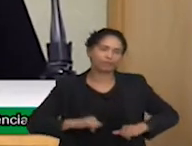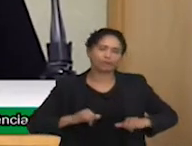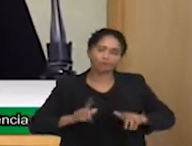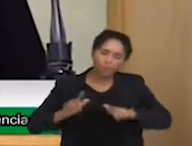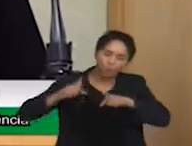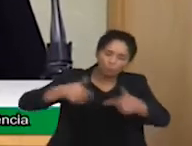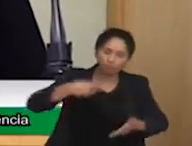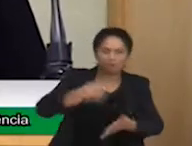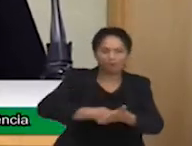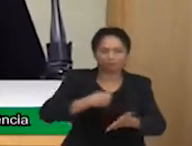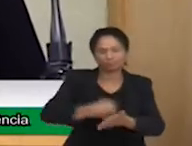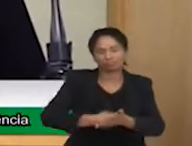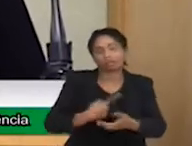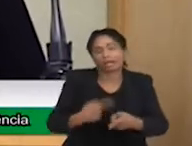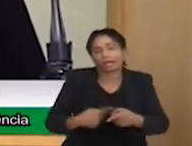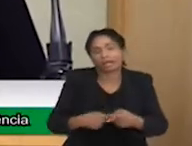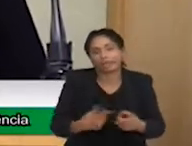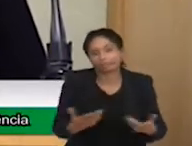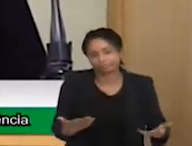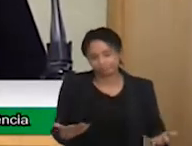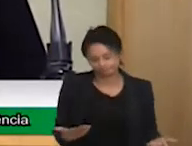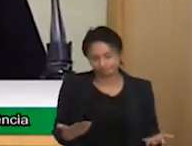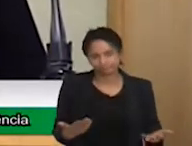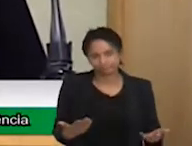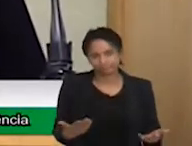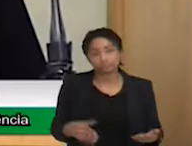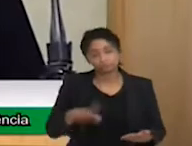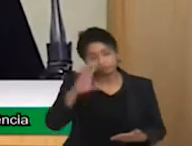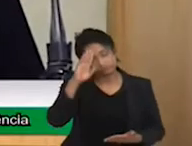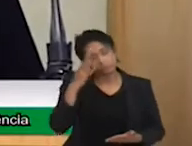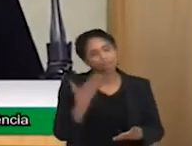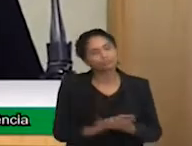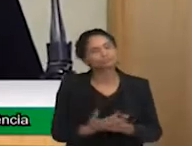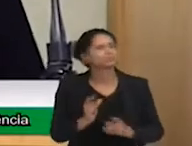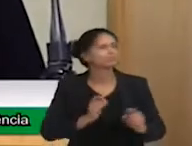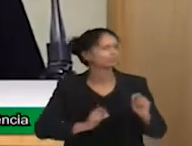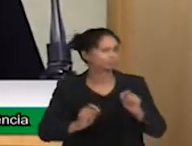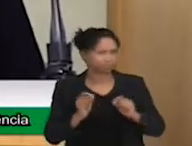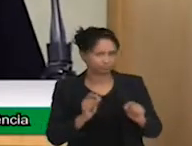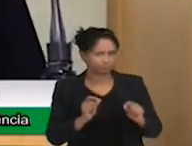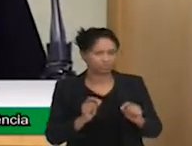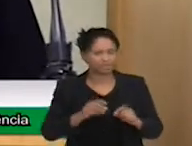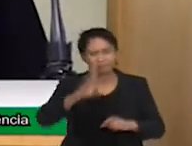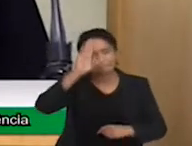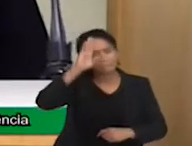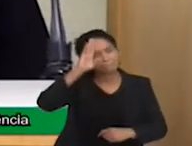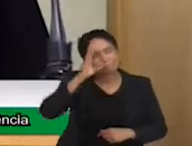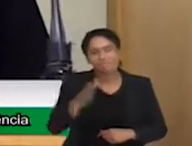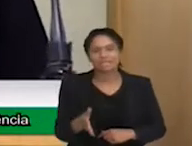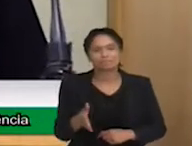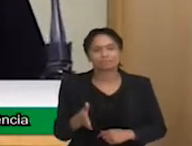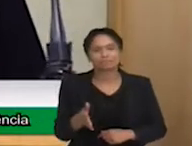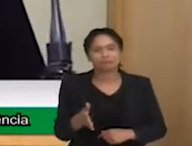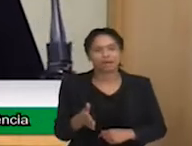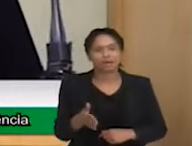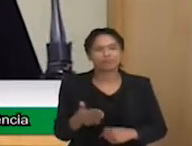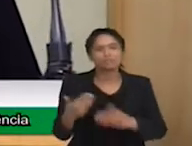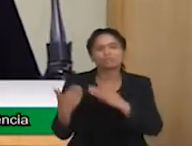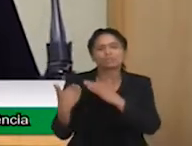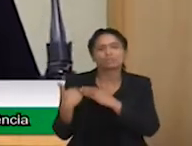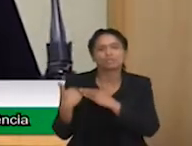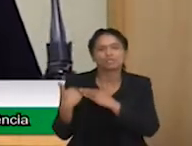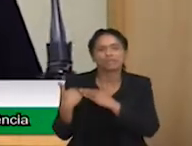Acredito que o primeiro passo é ajustar publicamente o grande papel da escola, que é a aprendizagem.